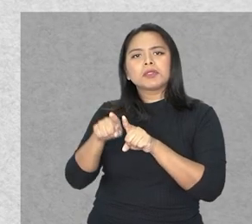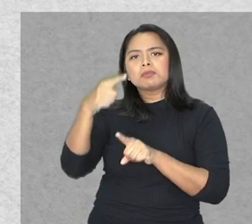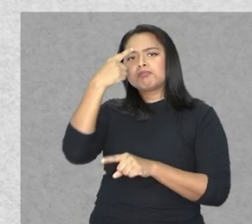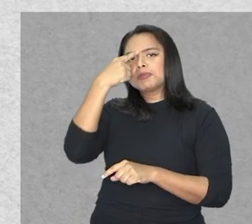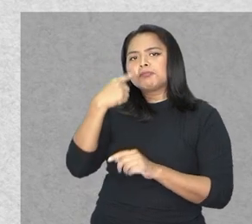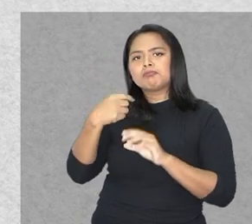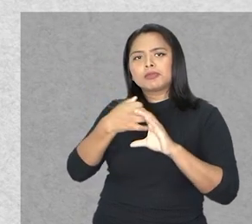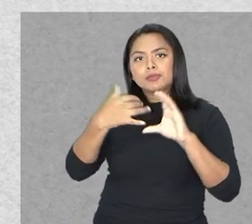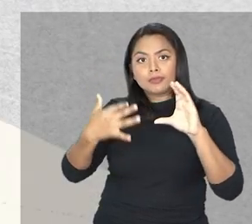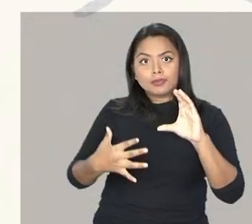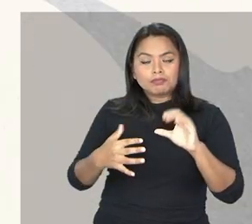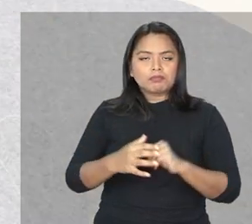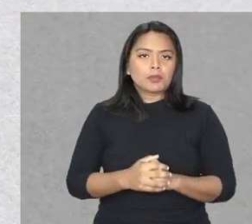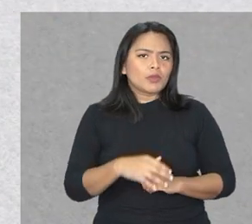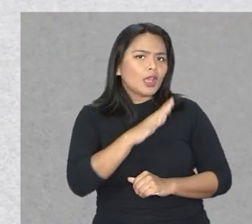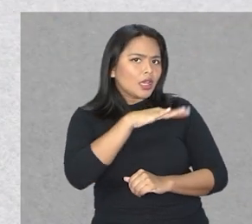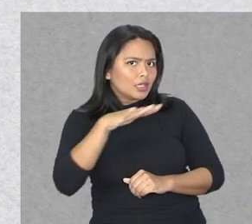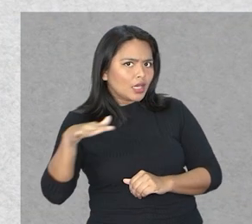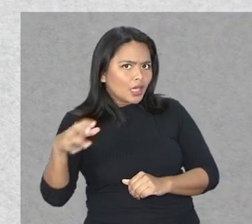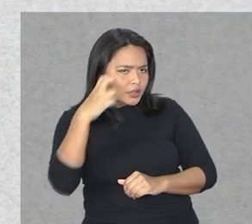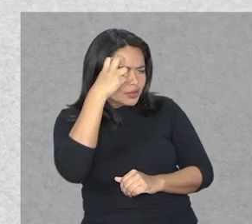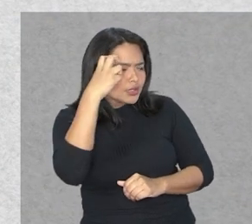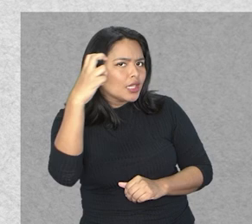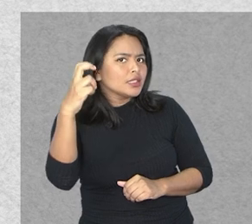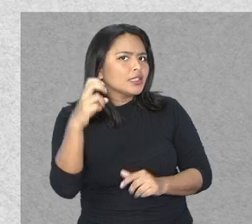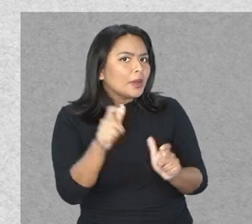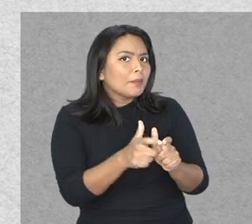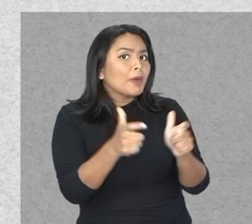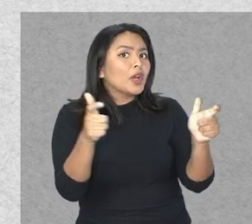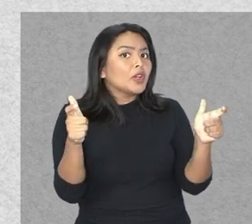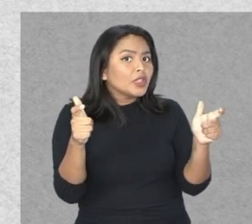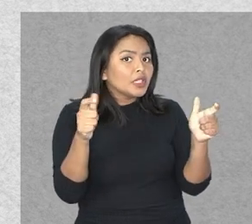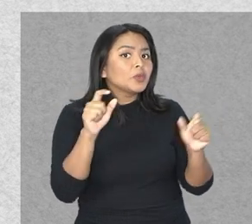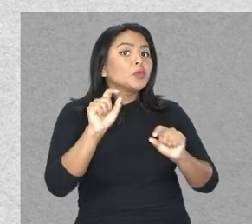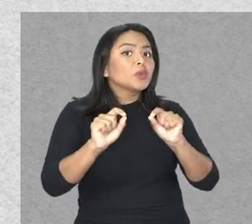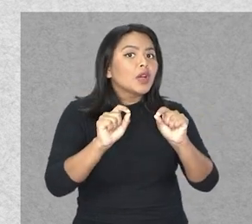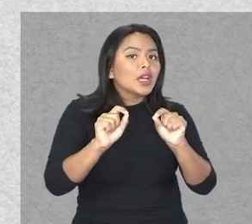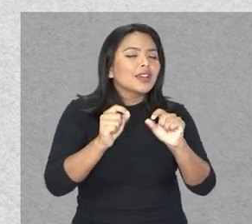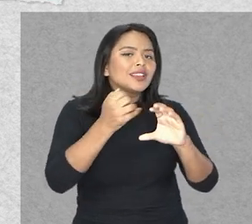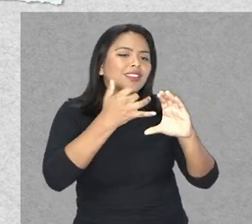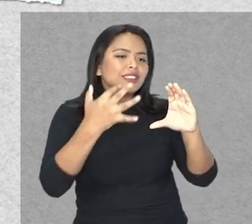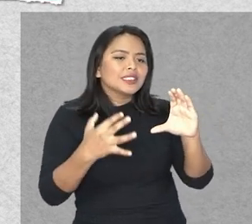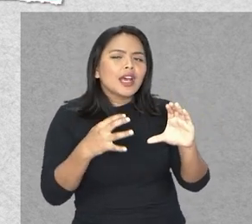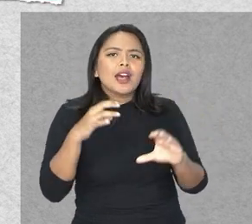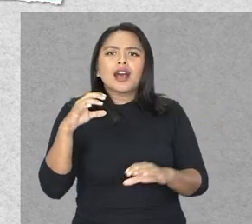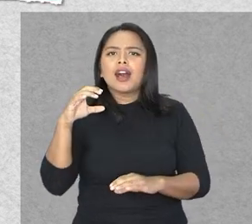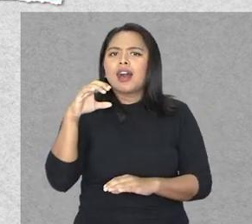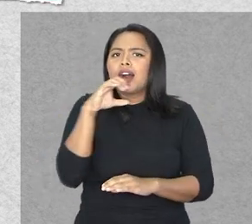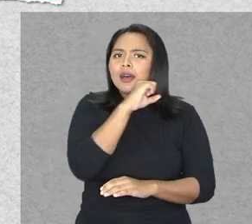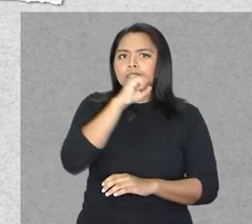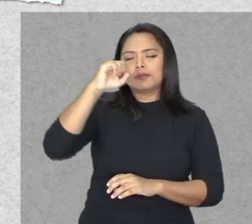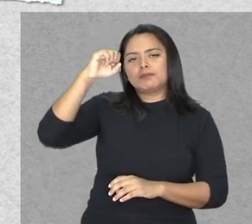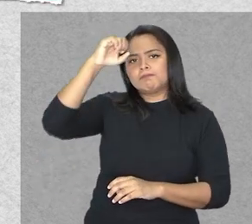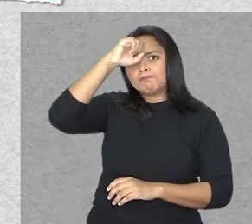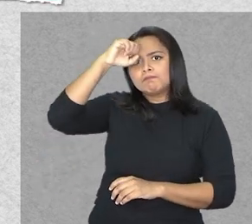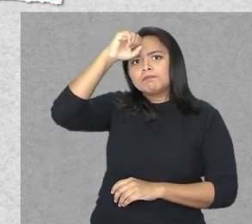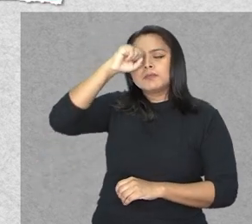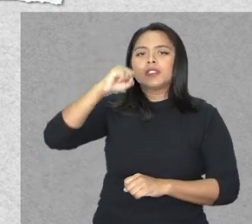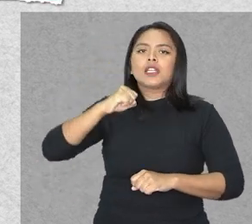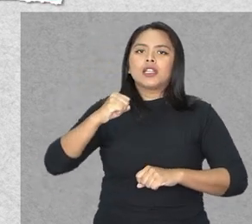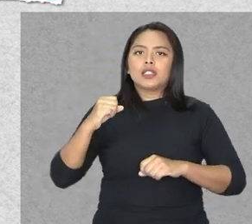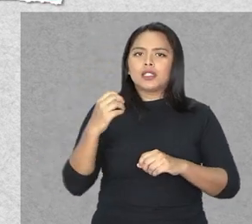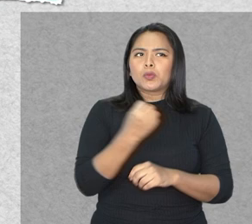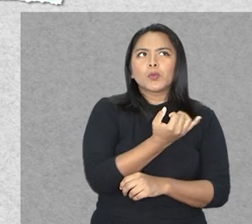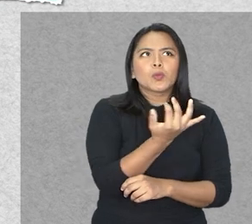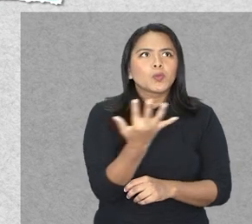As crianças superdotadas são, na maioria dos casos, aprendizes precoces, que podem dominar as habilidades de contagem,